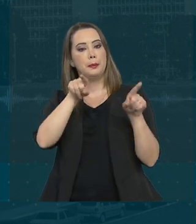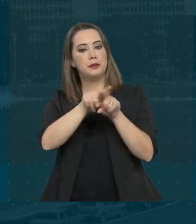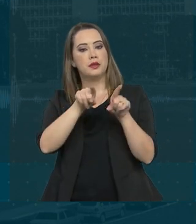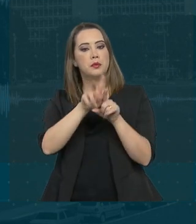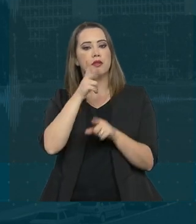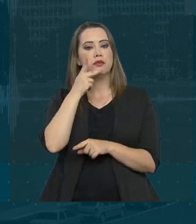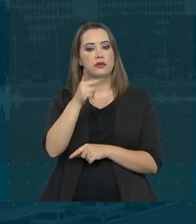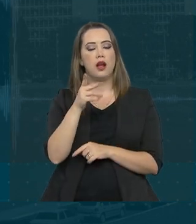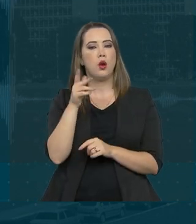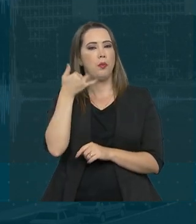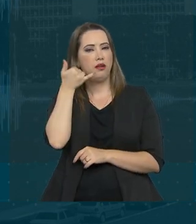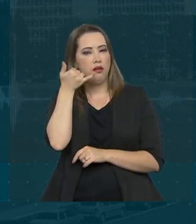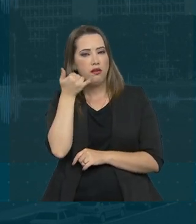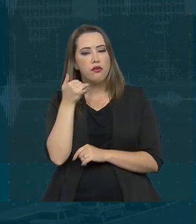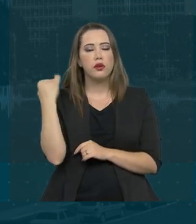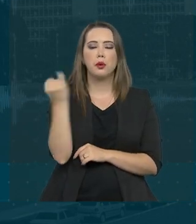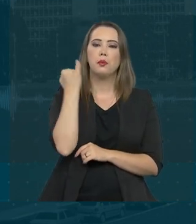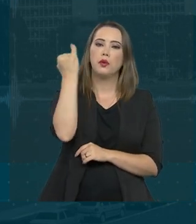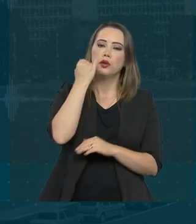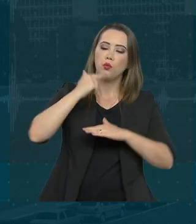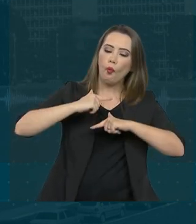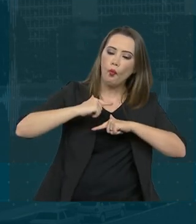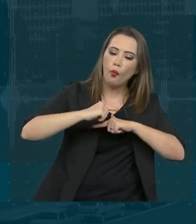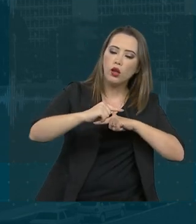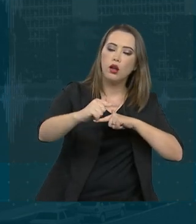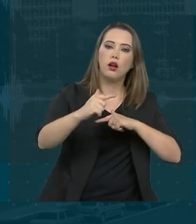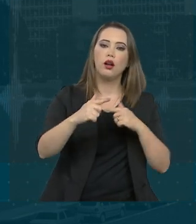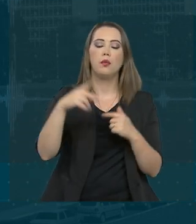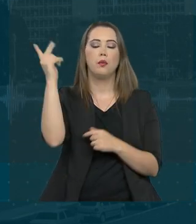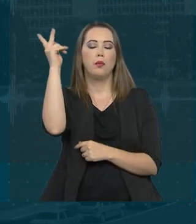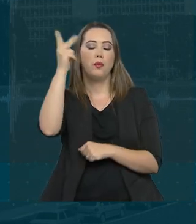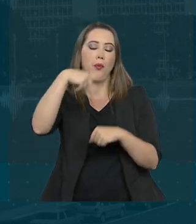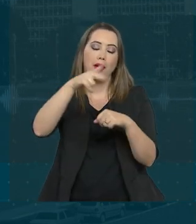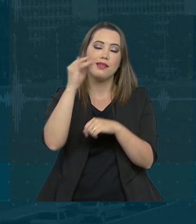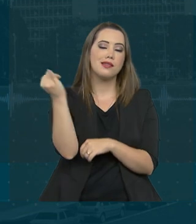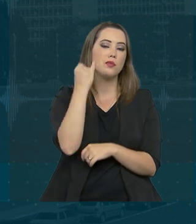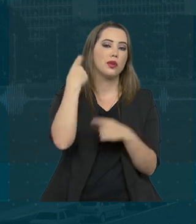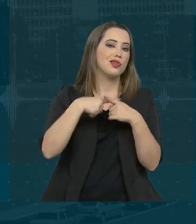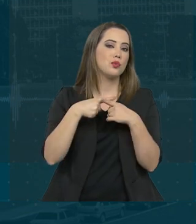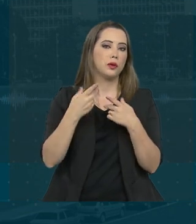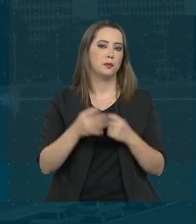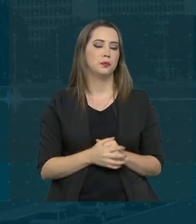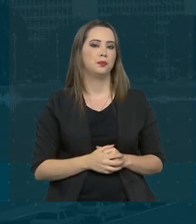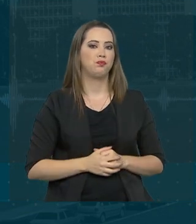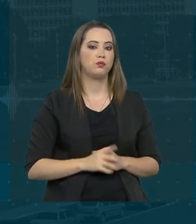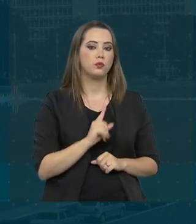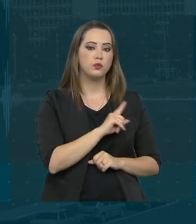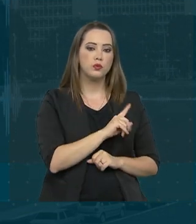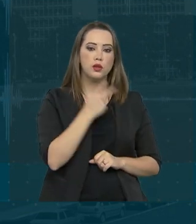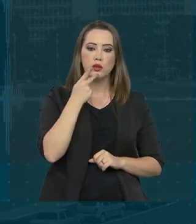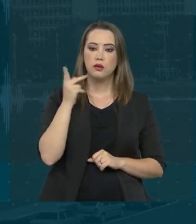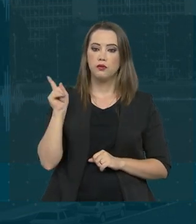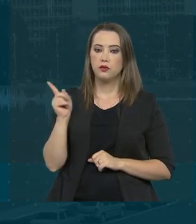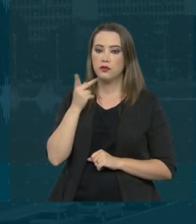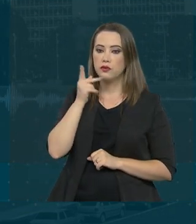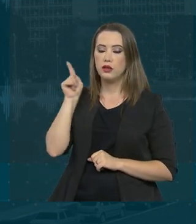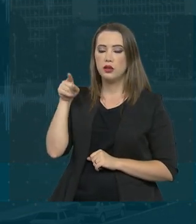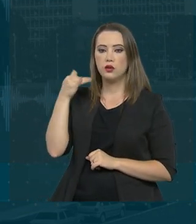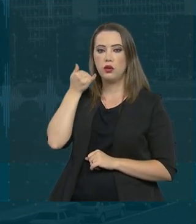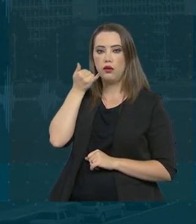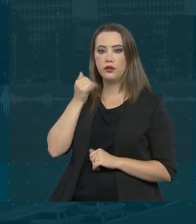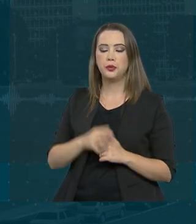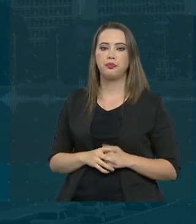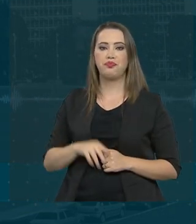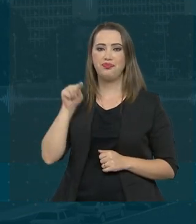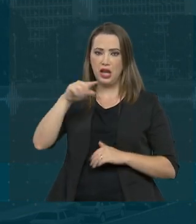destacou os benefícios do asfaltamento para o país. Ali na rodovia, trafegam diariamente cerca de